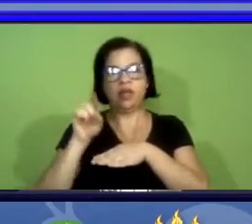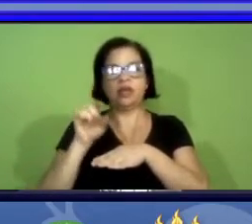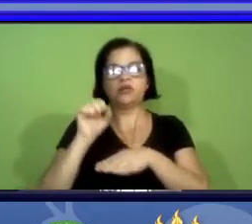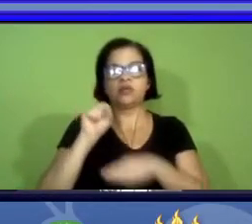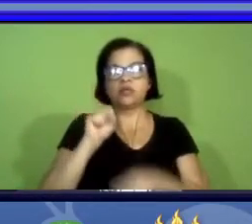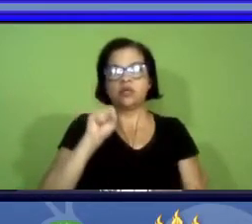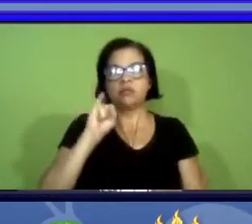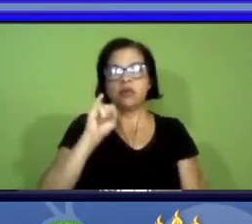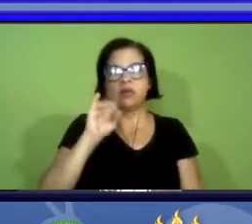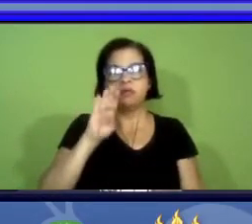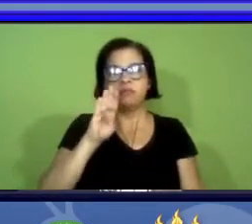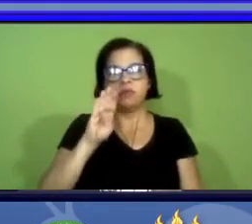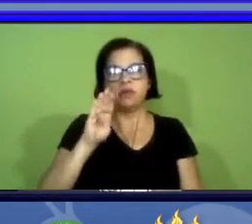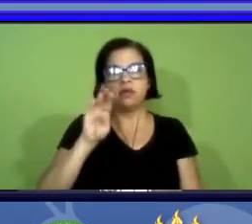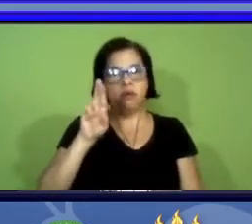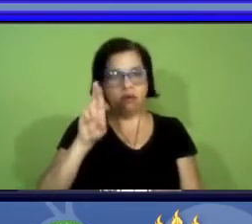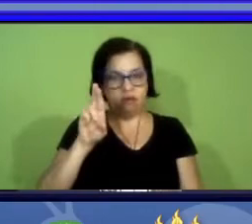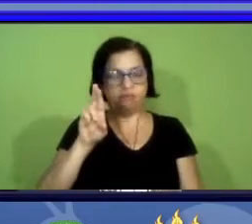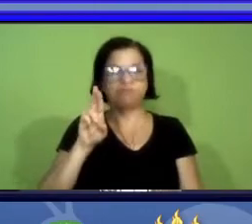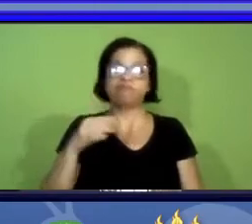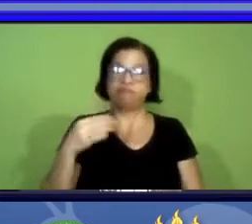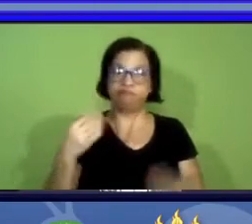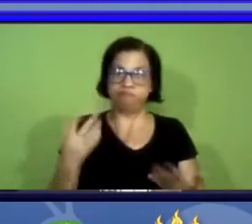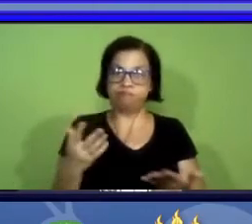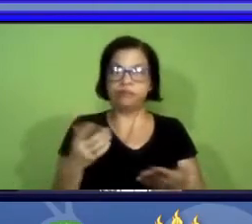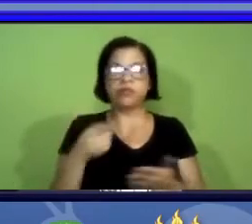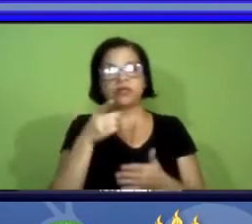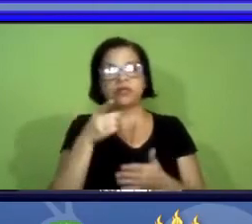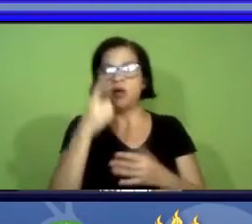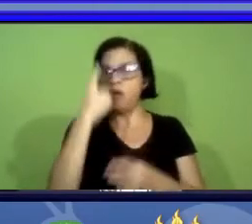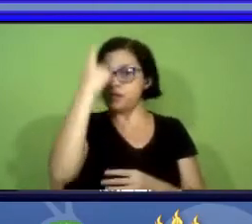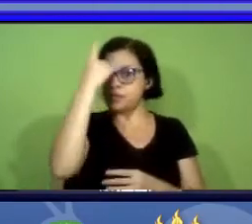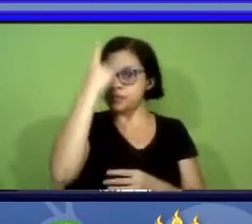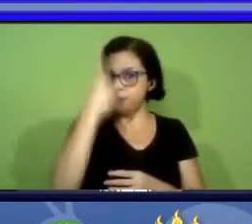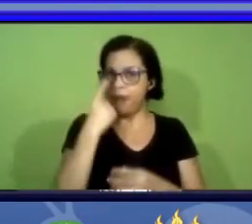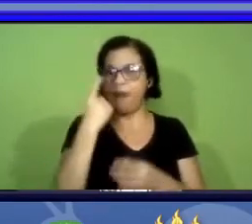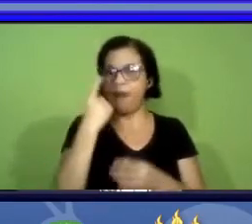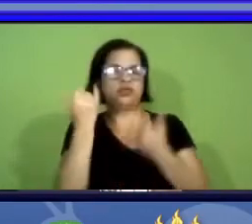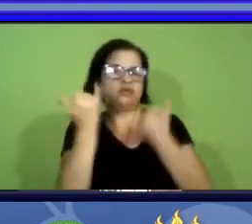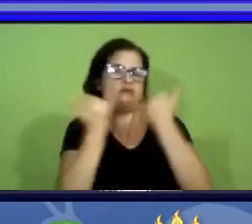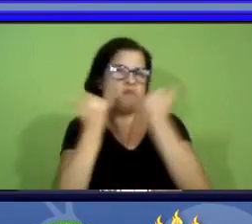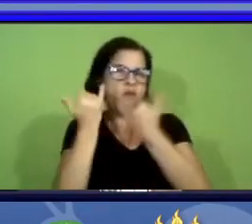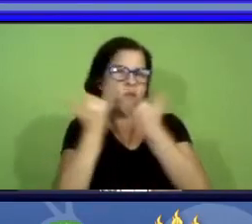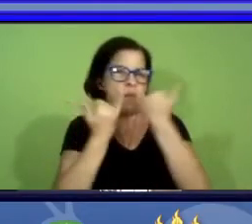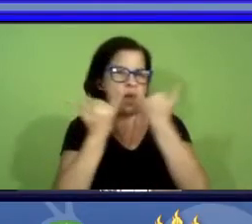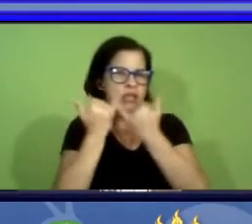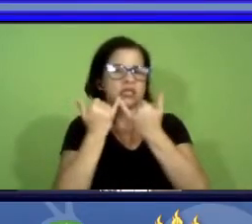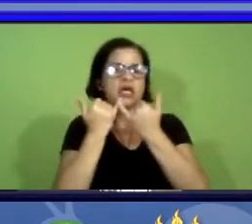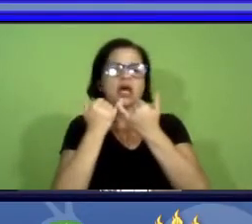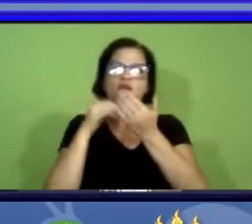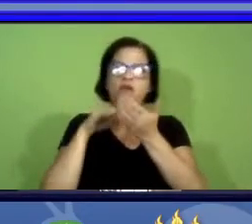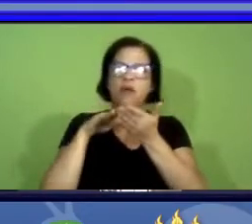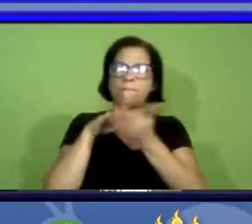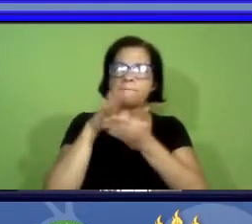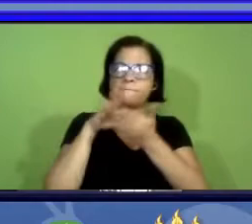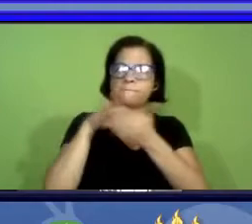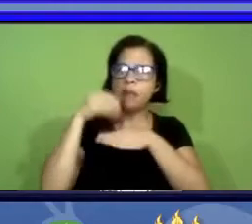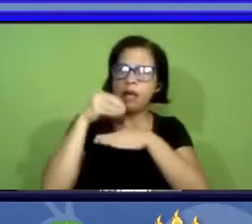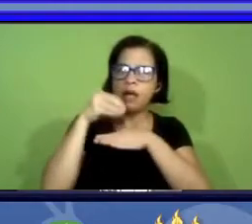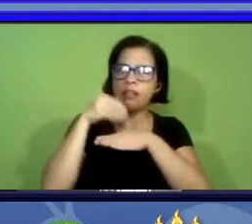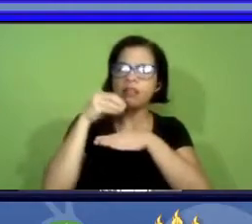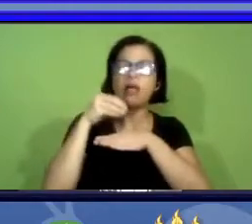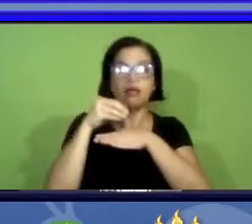então certamente essas imagens e essas informações digitalizadas elas